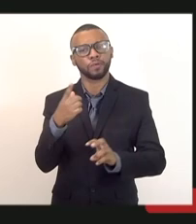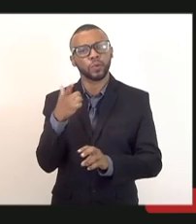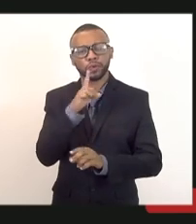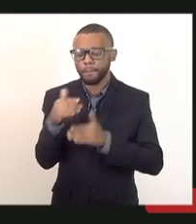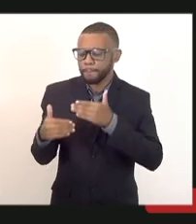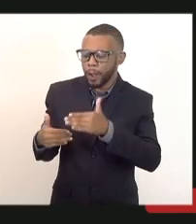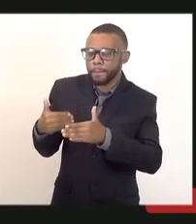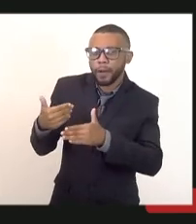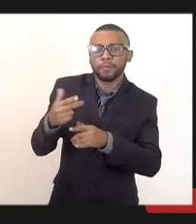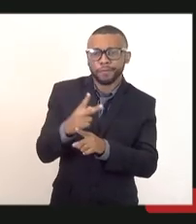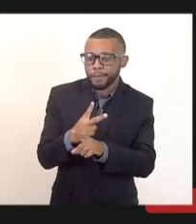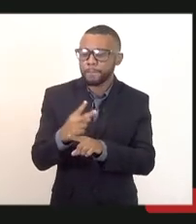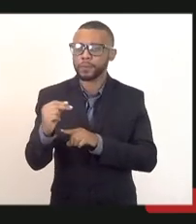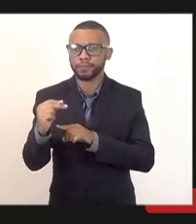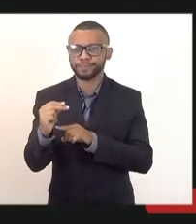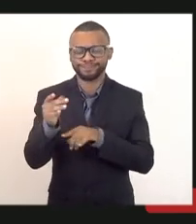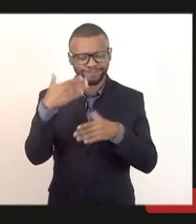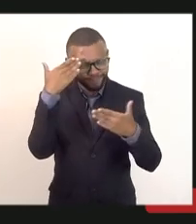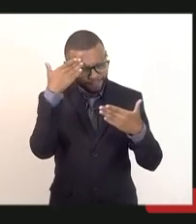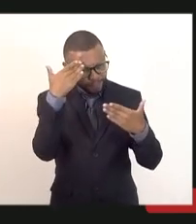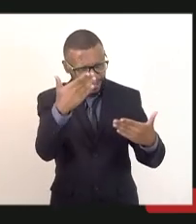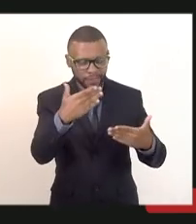vamos avançar muito mais. Obrigado, presidente.